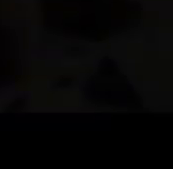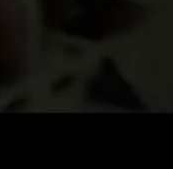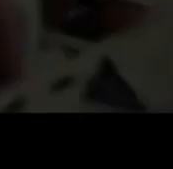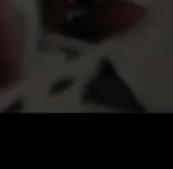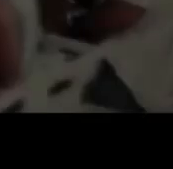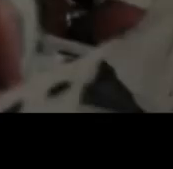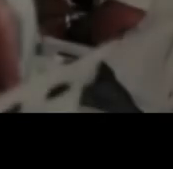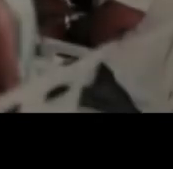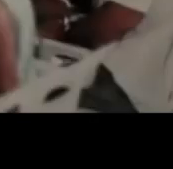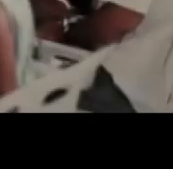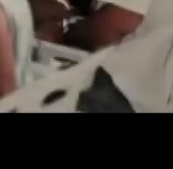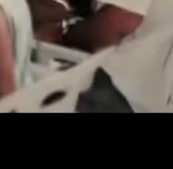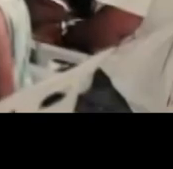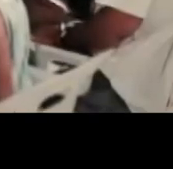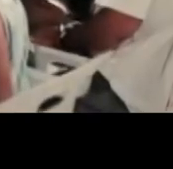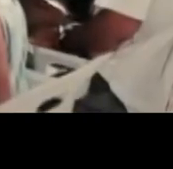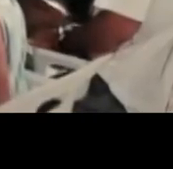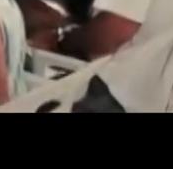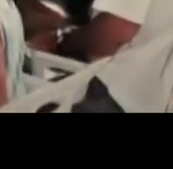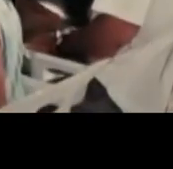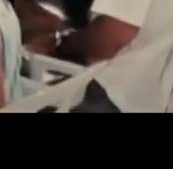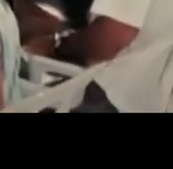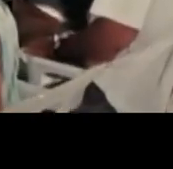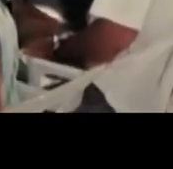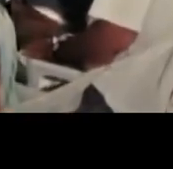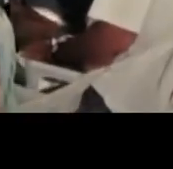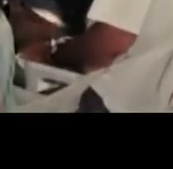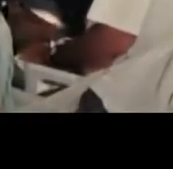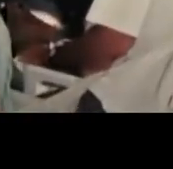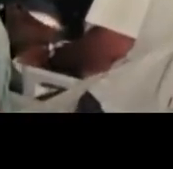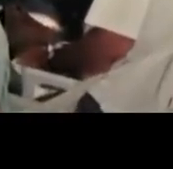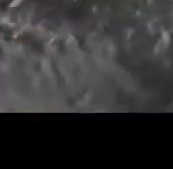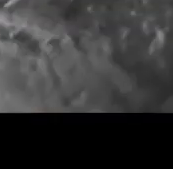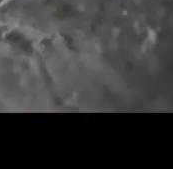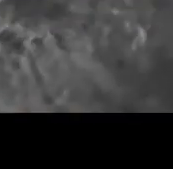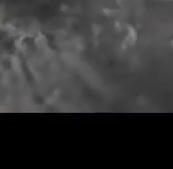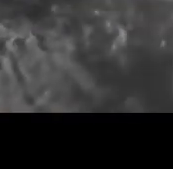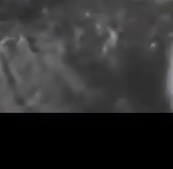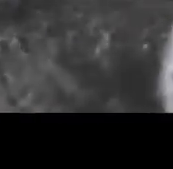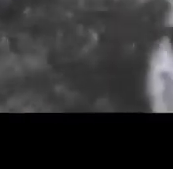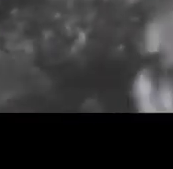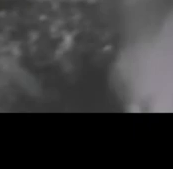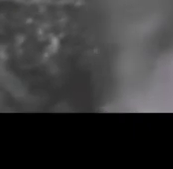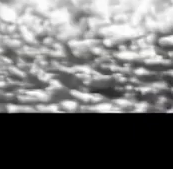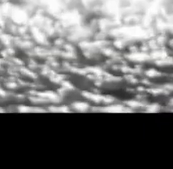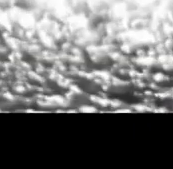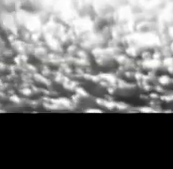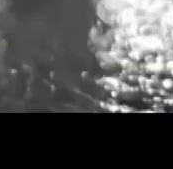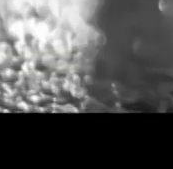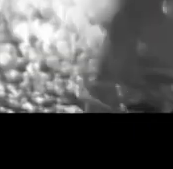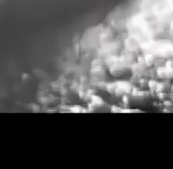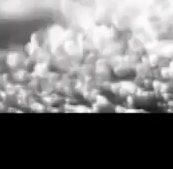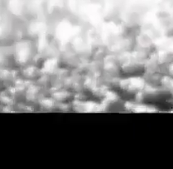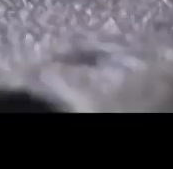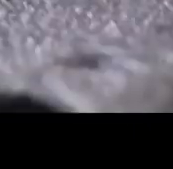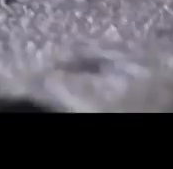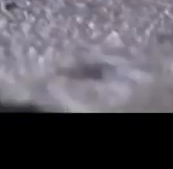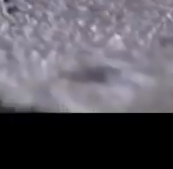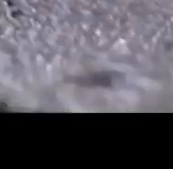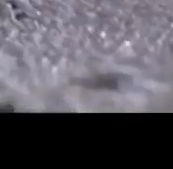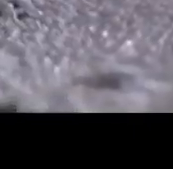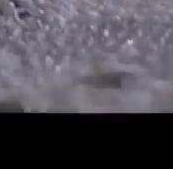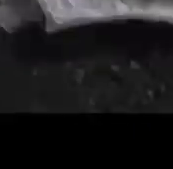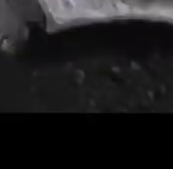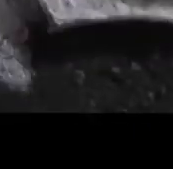A Fundação Tiago Gonzaga nasceu de uma vida interrompida aos 18. Trabalha há 18 anos para mudar o fim dessas